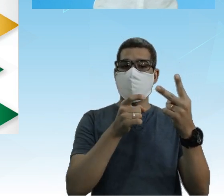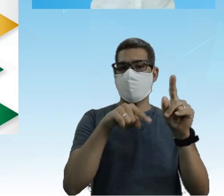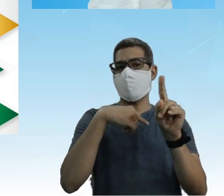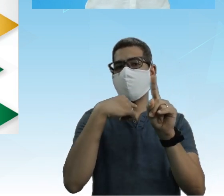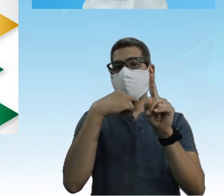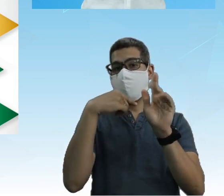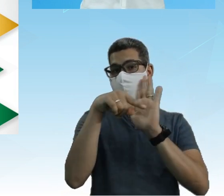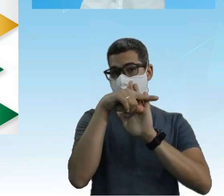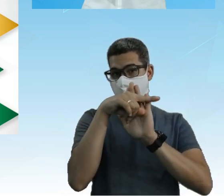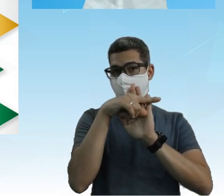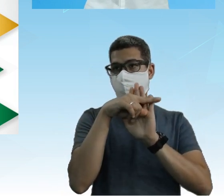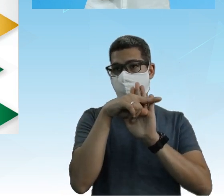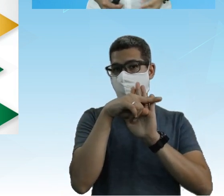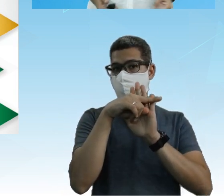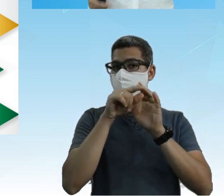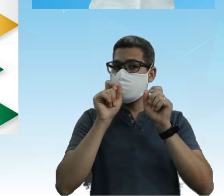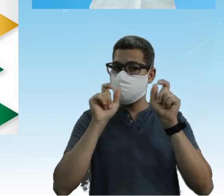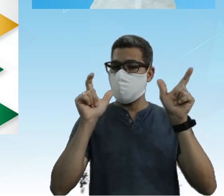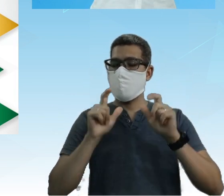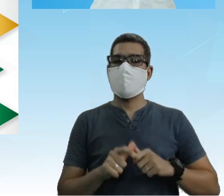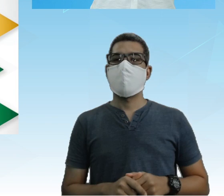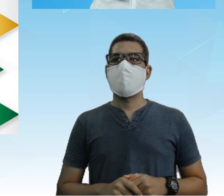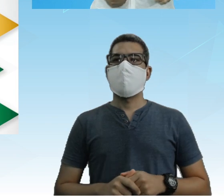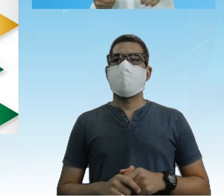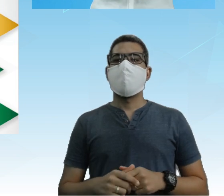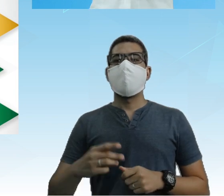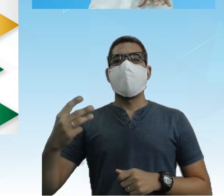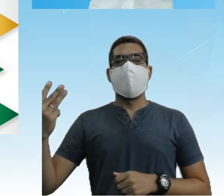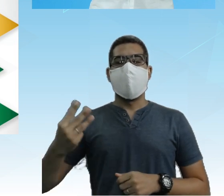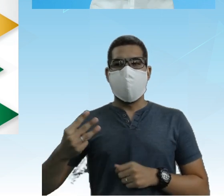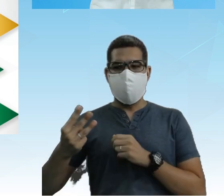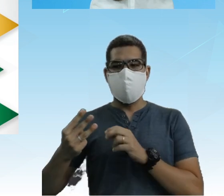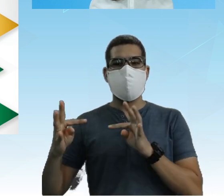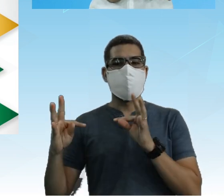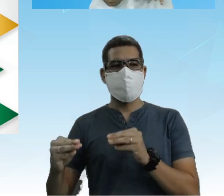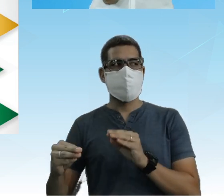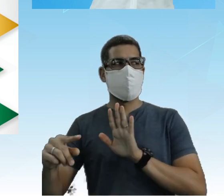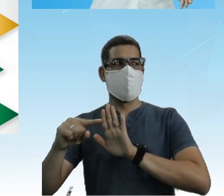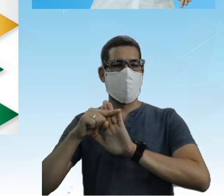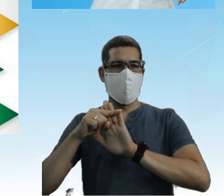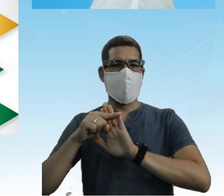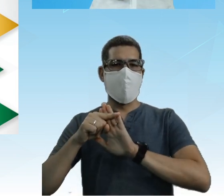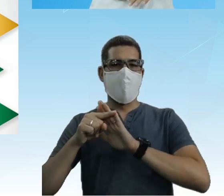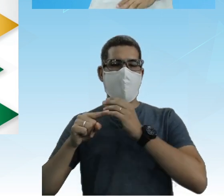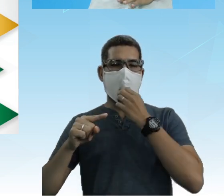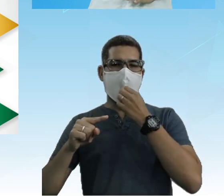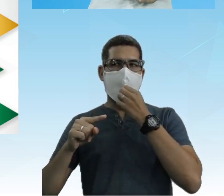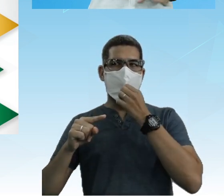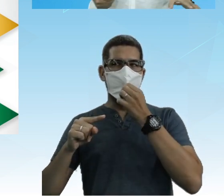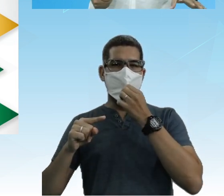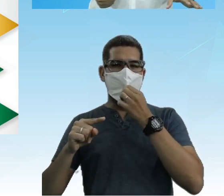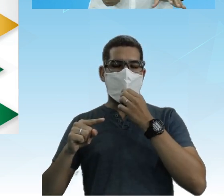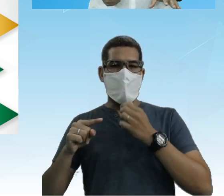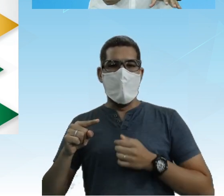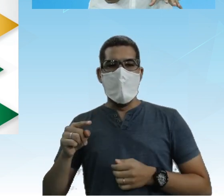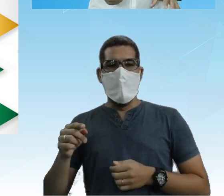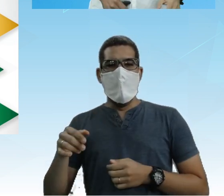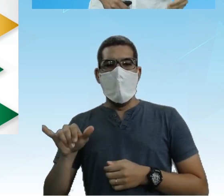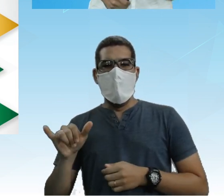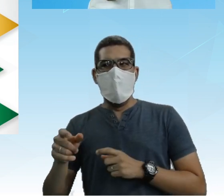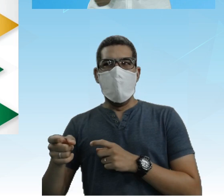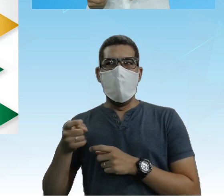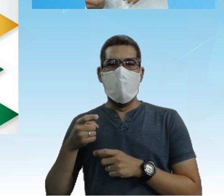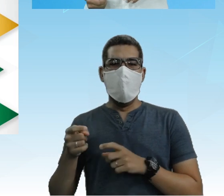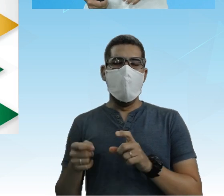São negativos Se liga No terceiro quadrante Todos são negativos Y e X São negativos Tá?